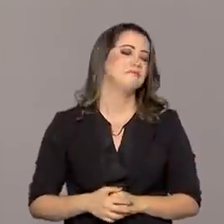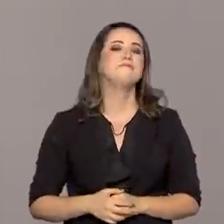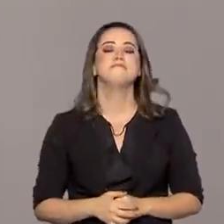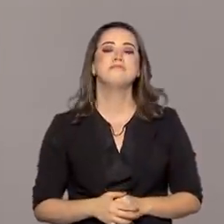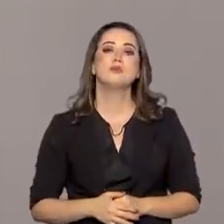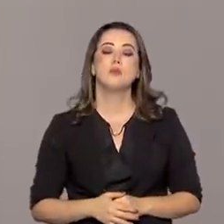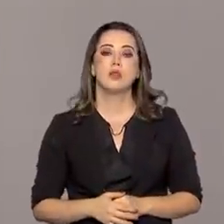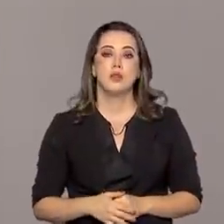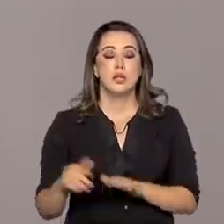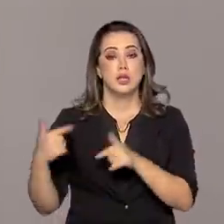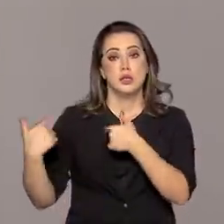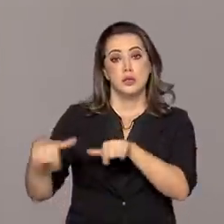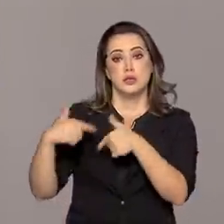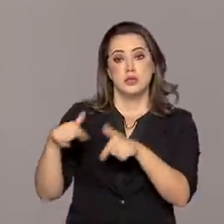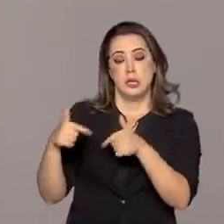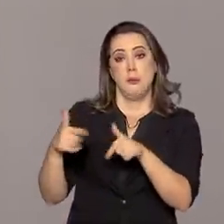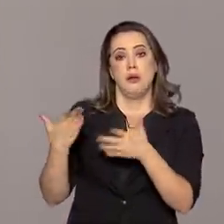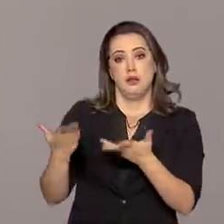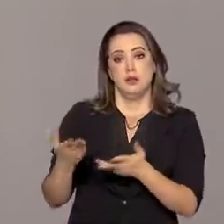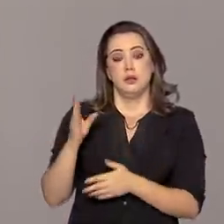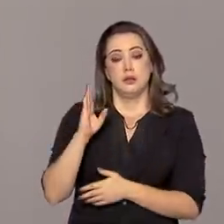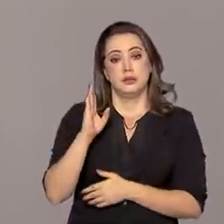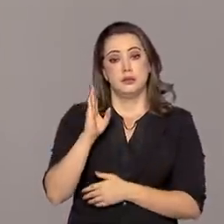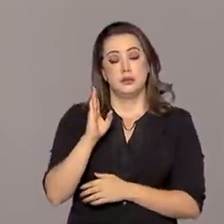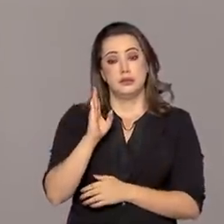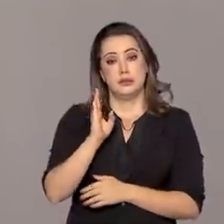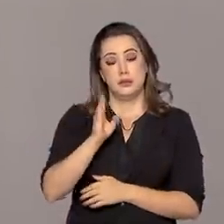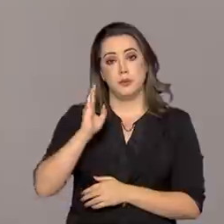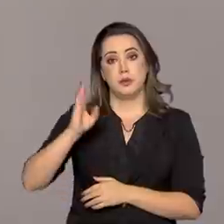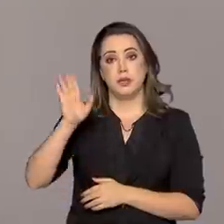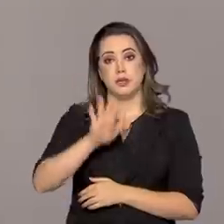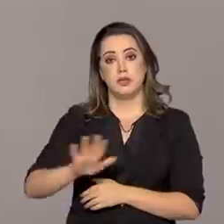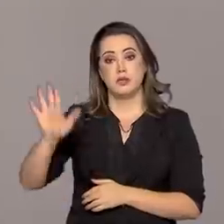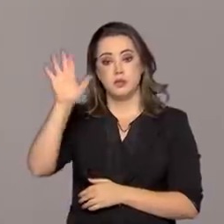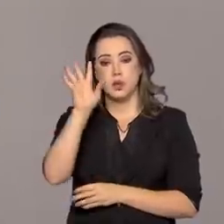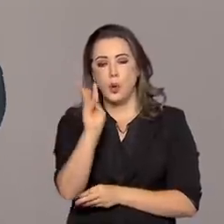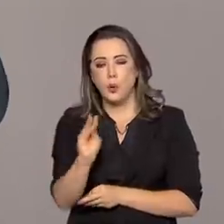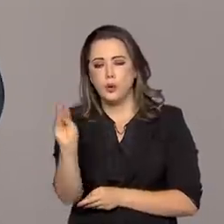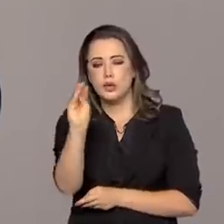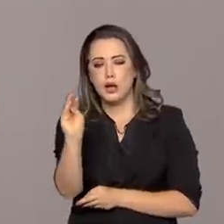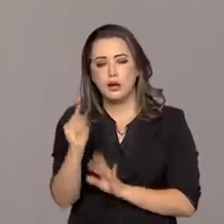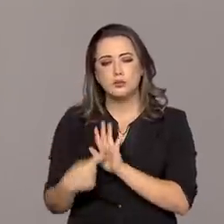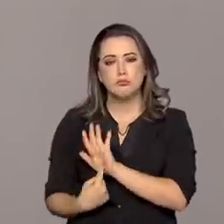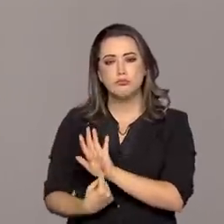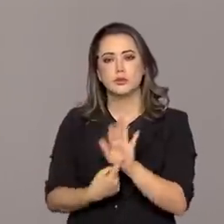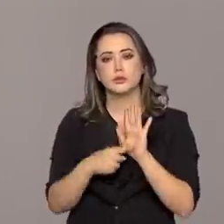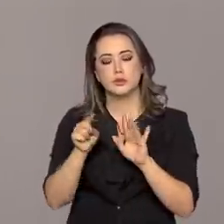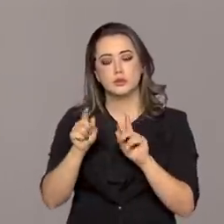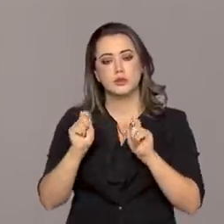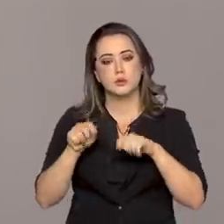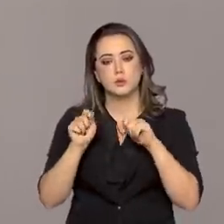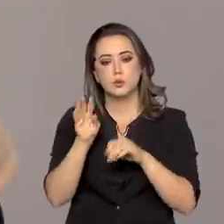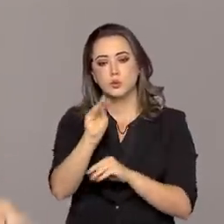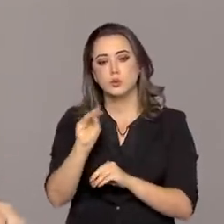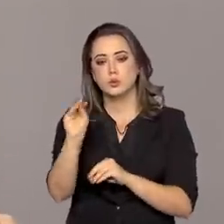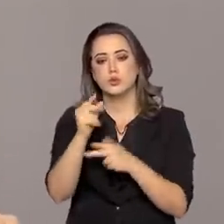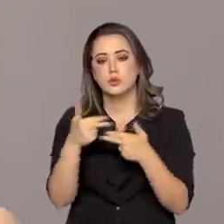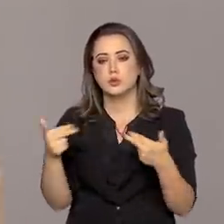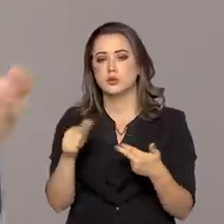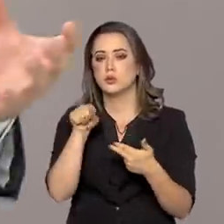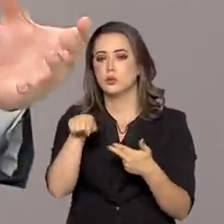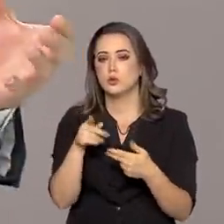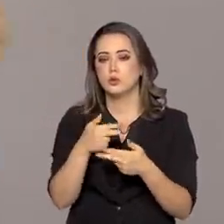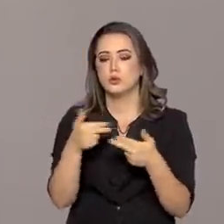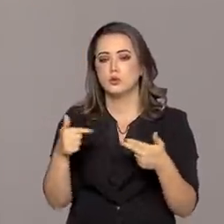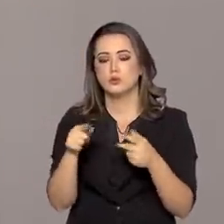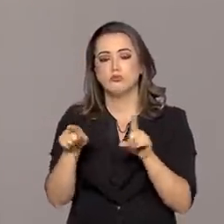Biblioteca Nacional seria essa, então, captar, guardar, preservar, restaurar esse acervo